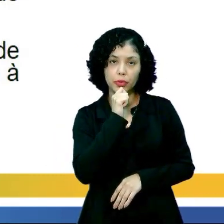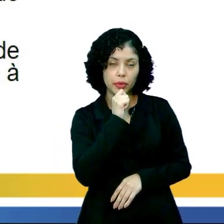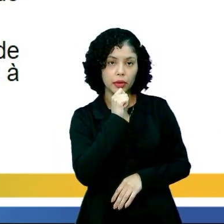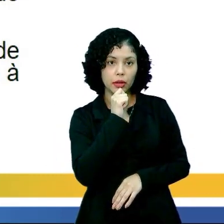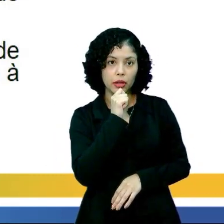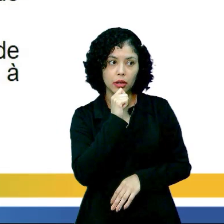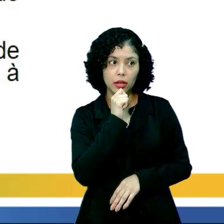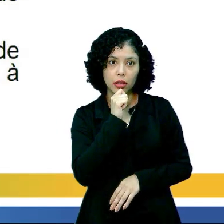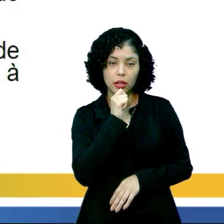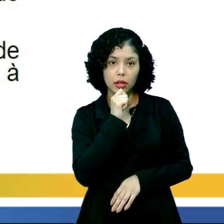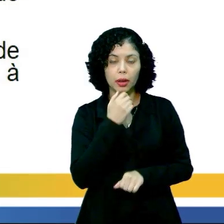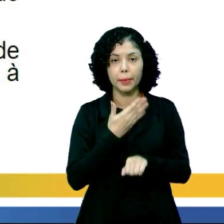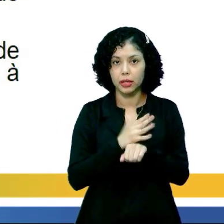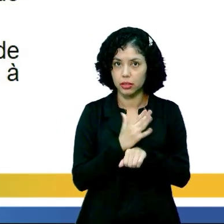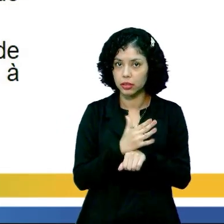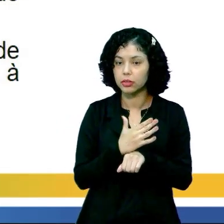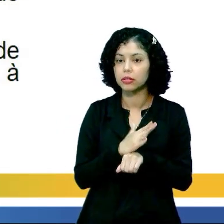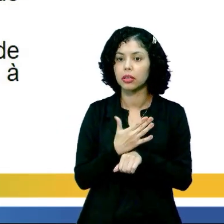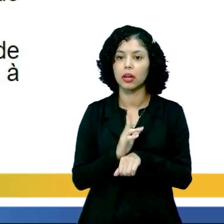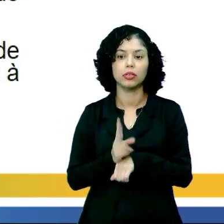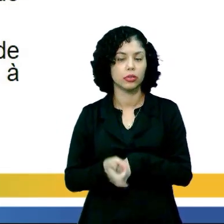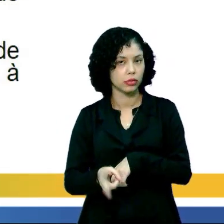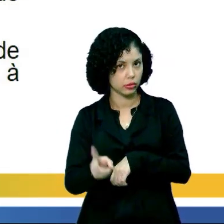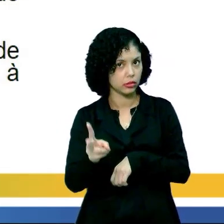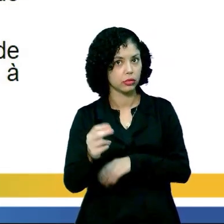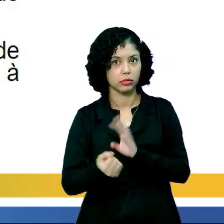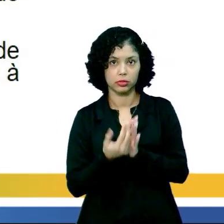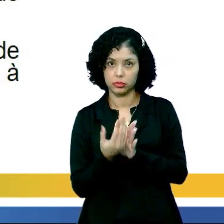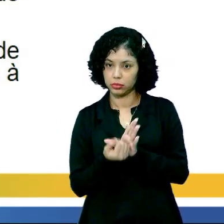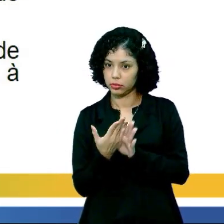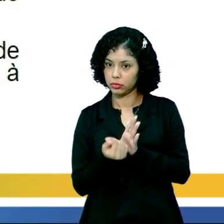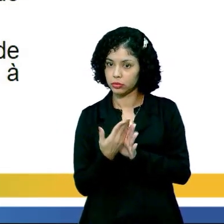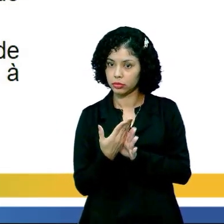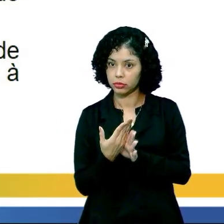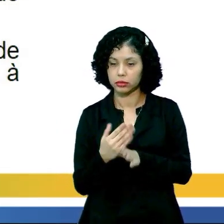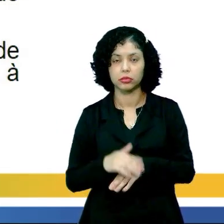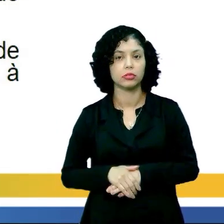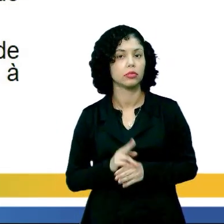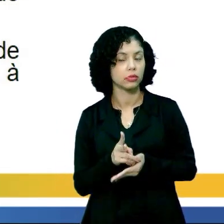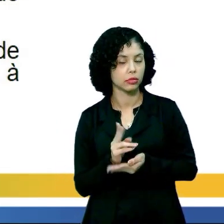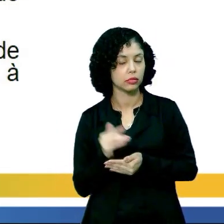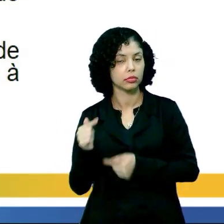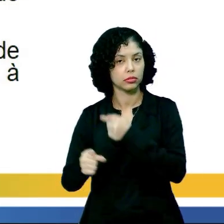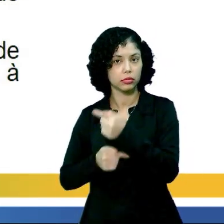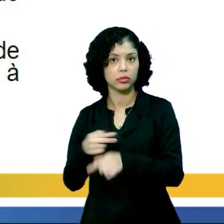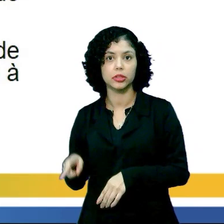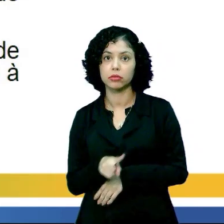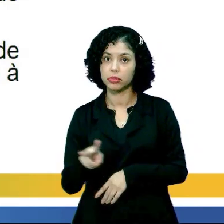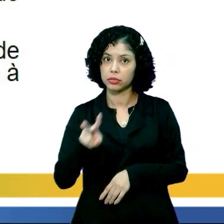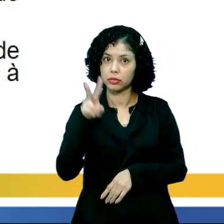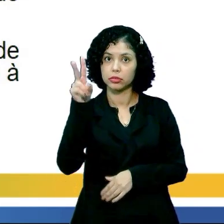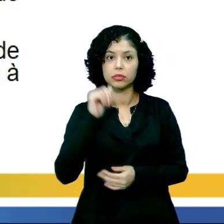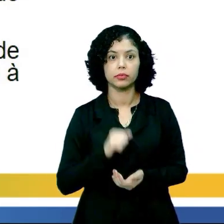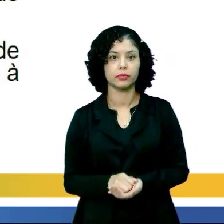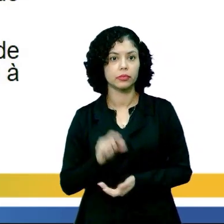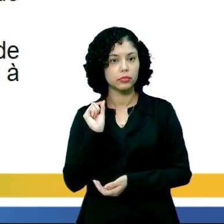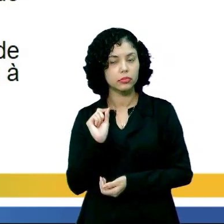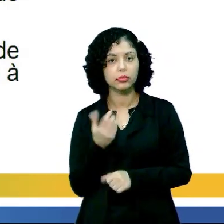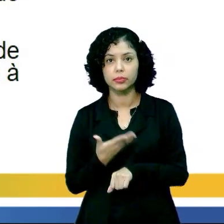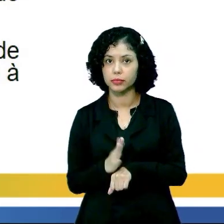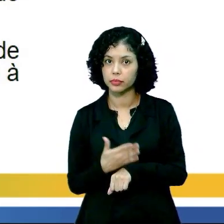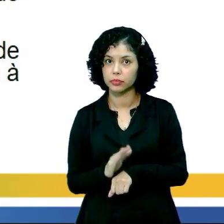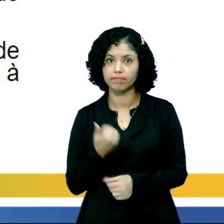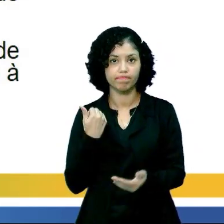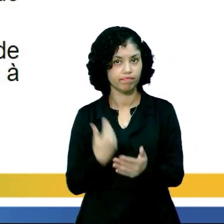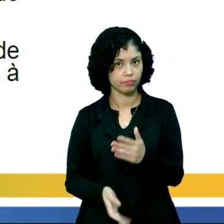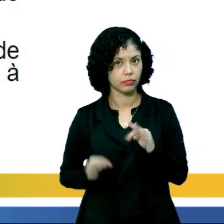fomentar a prática para as pessoas continuarem produzindo, reproduzindo e valorizando, para que essa prática